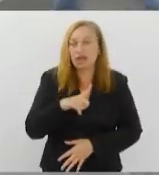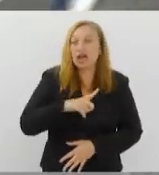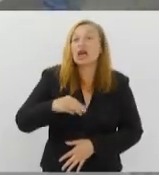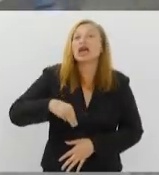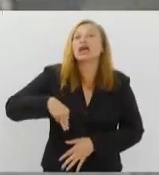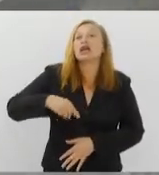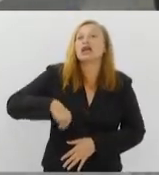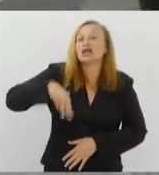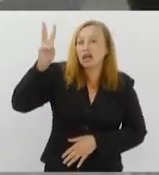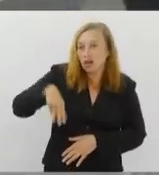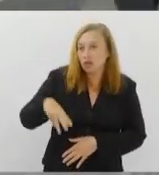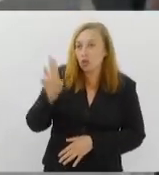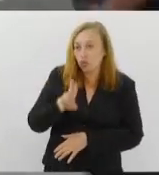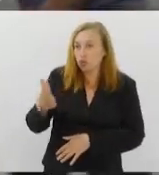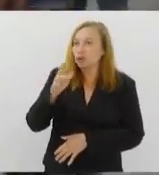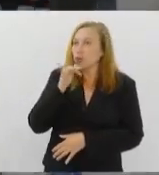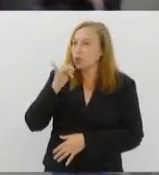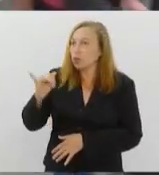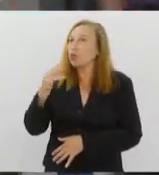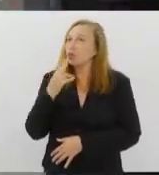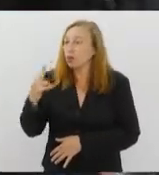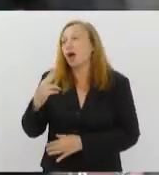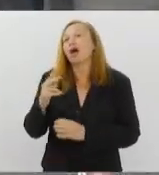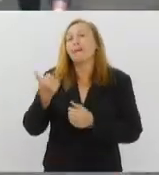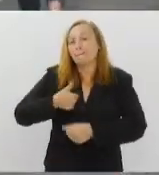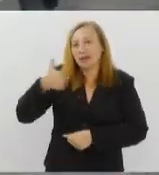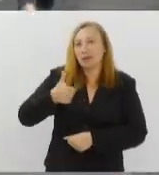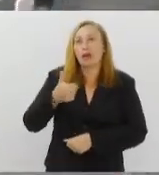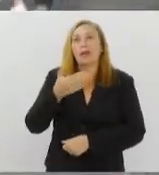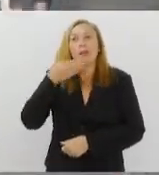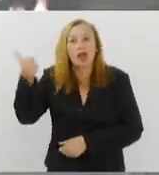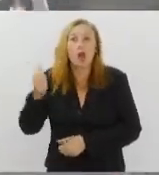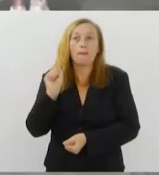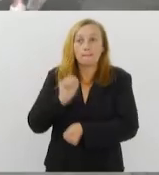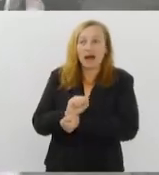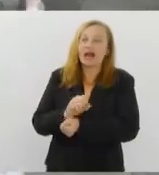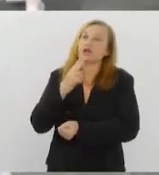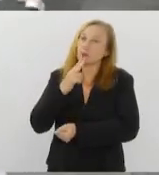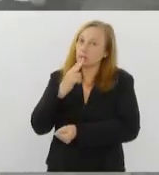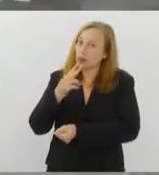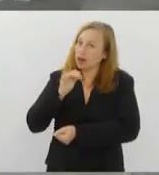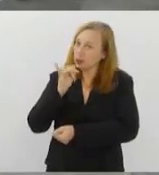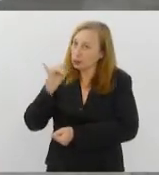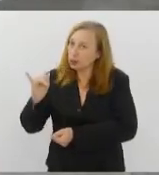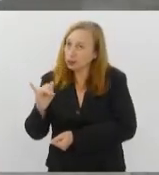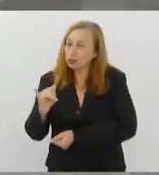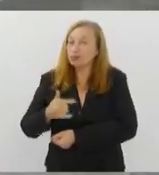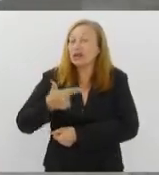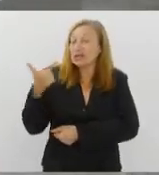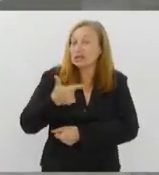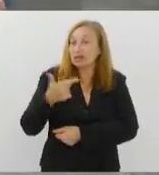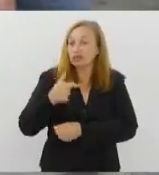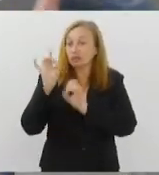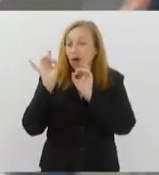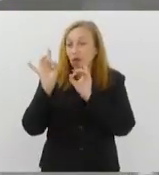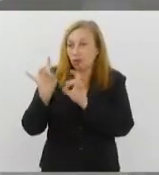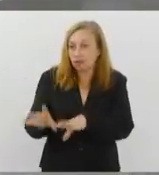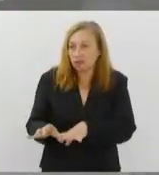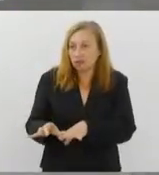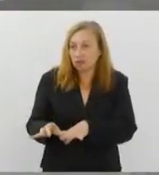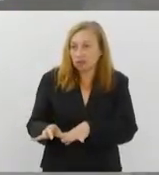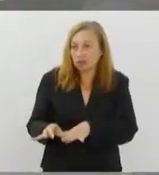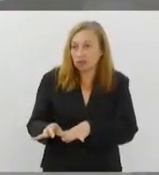usa o vape, primeiro vão parar de usar, né? Vão tentar parar de fumar. Segundo, ao descartar, ao jogar fora,